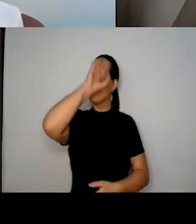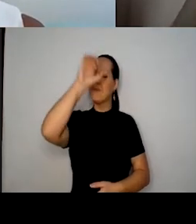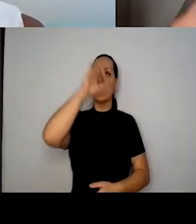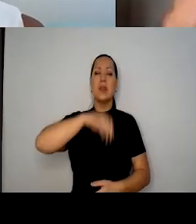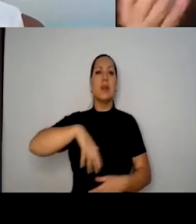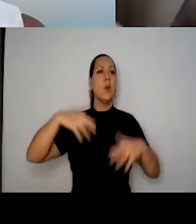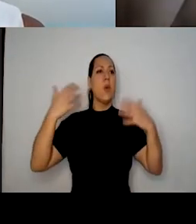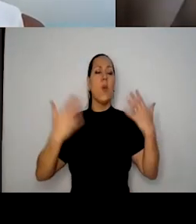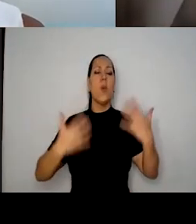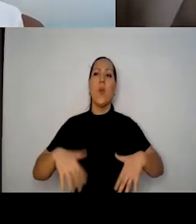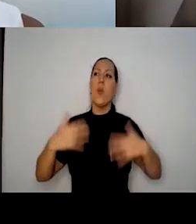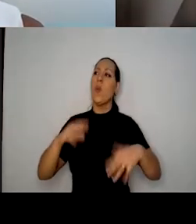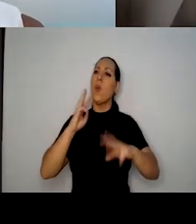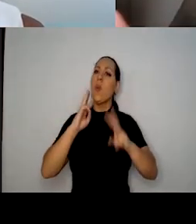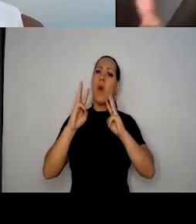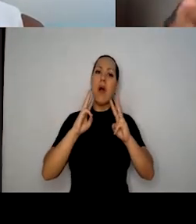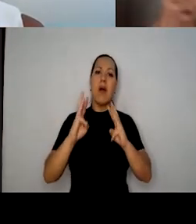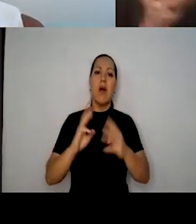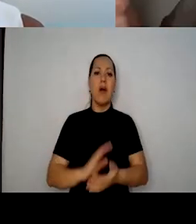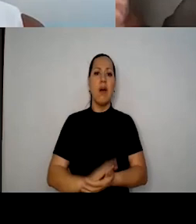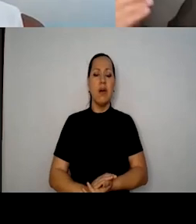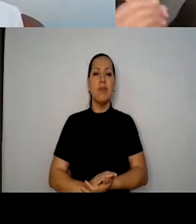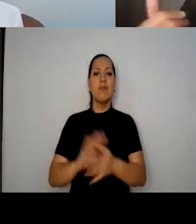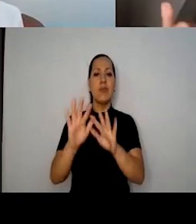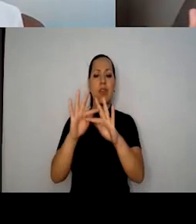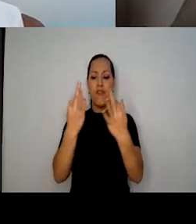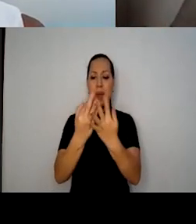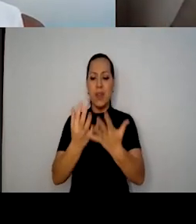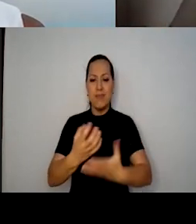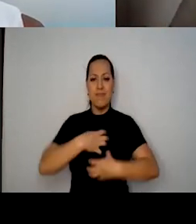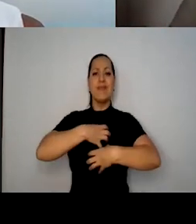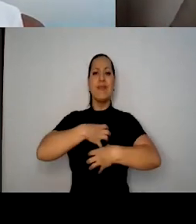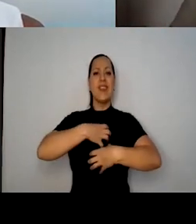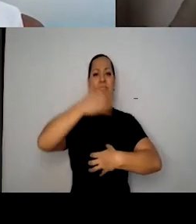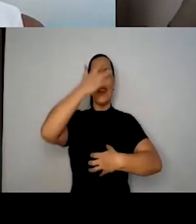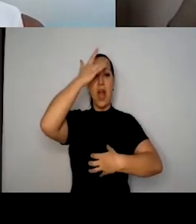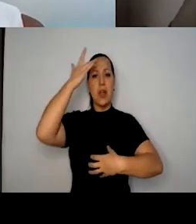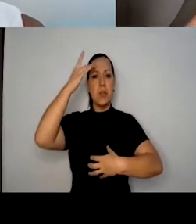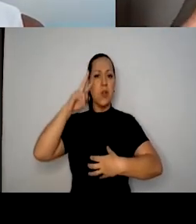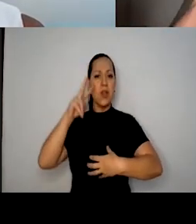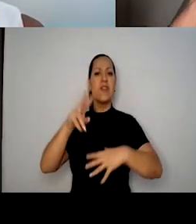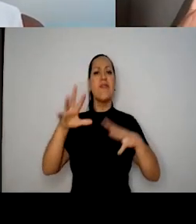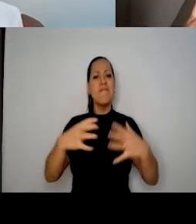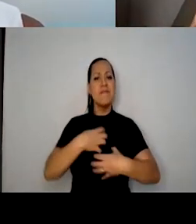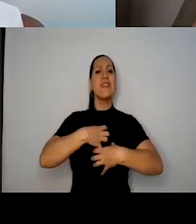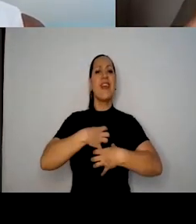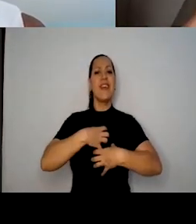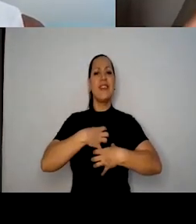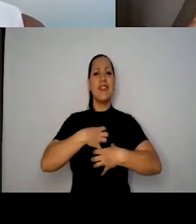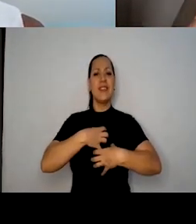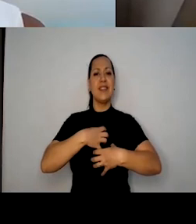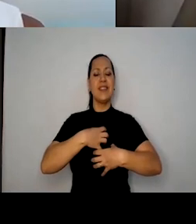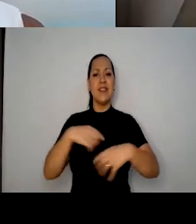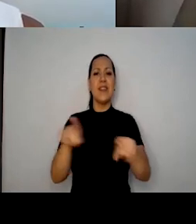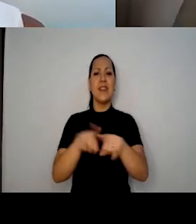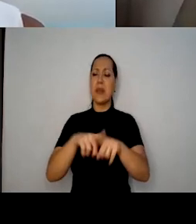sabe, que impacta a família, que impacta as pessoas que estão ali naquele espaço e, sobretudo, também nos impacta